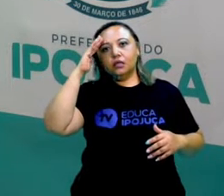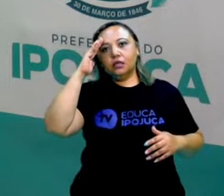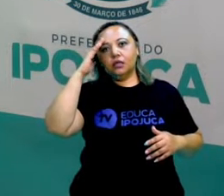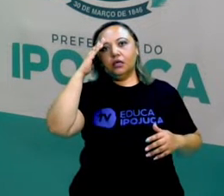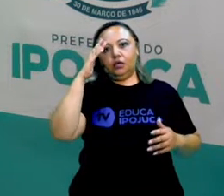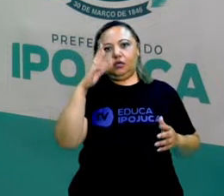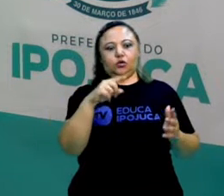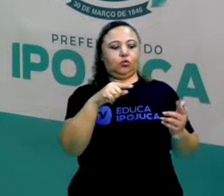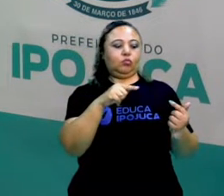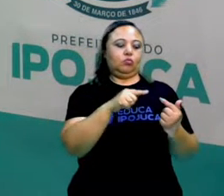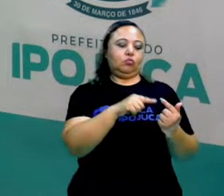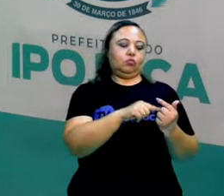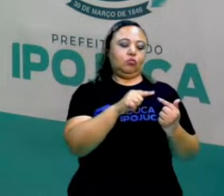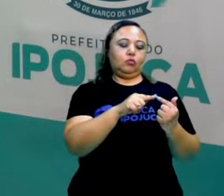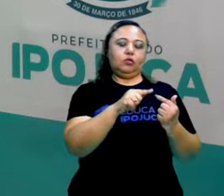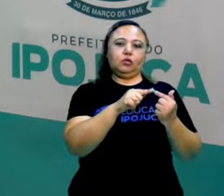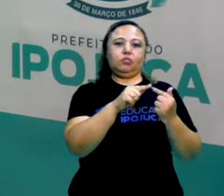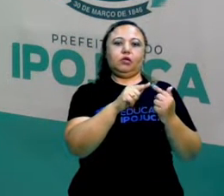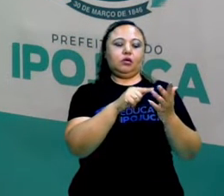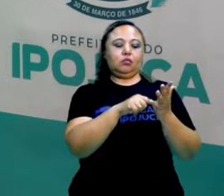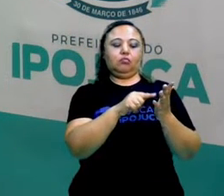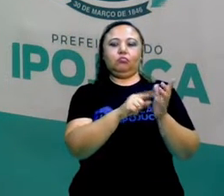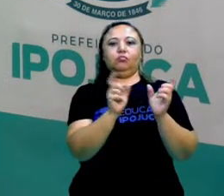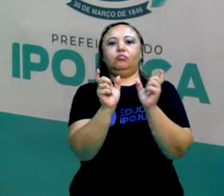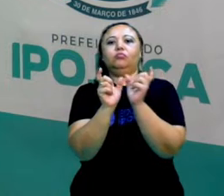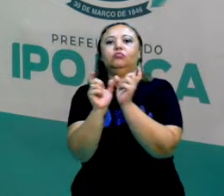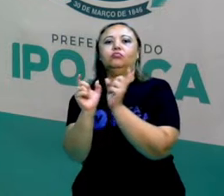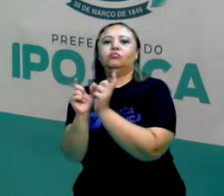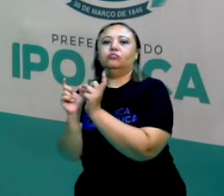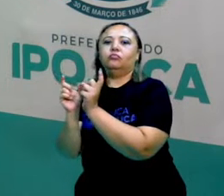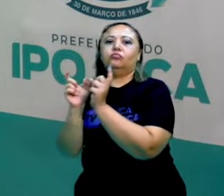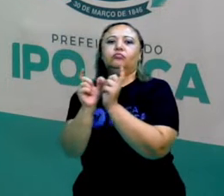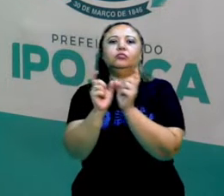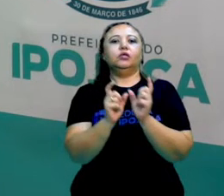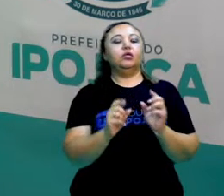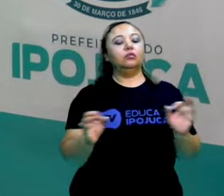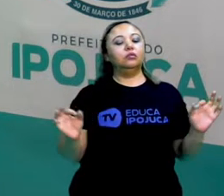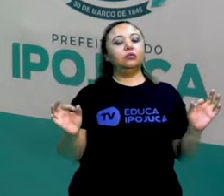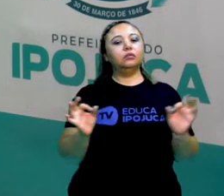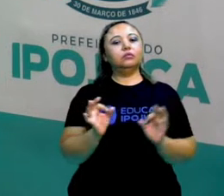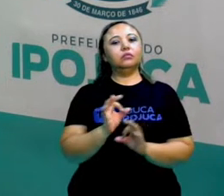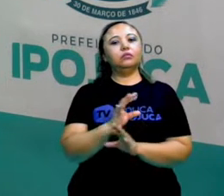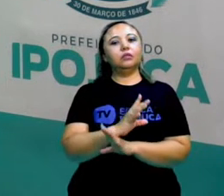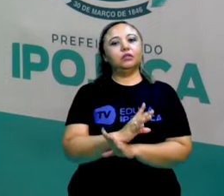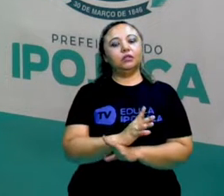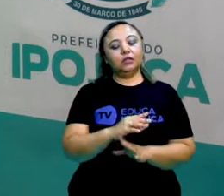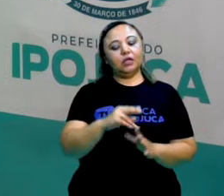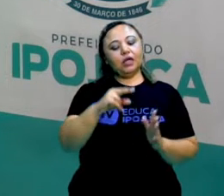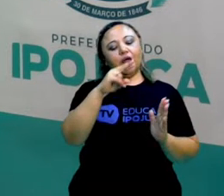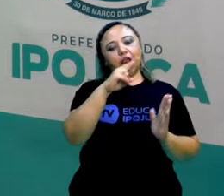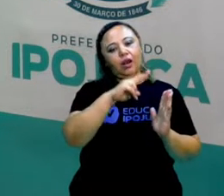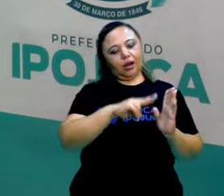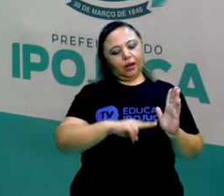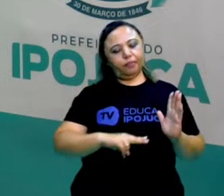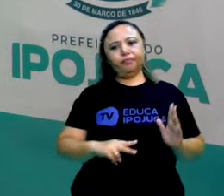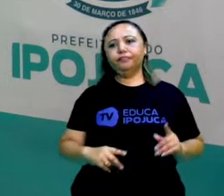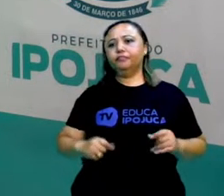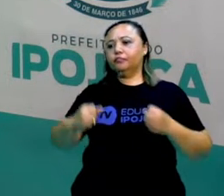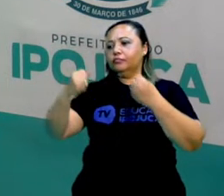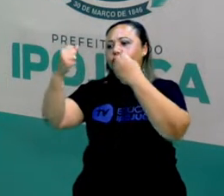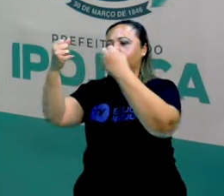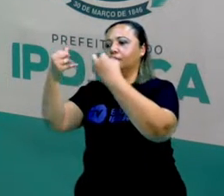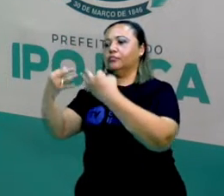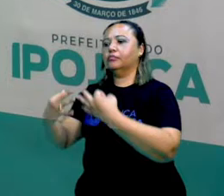aquelas palavrinhas que estão saindo e quando a gente terminar de ler, a gente sabe explicar aquilo que a gente leu.